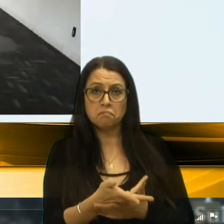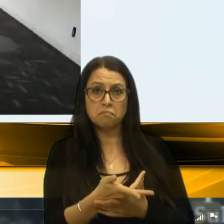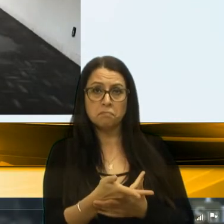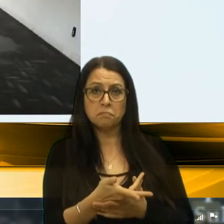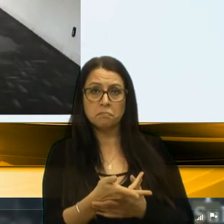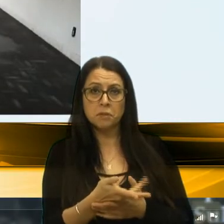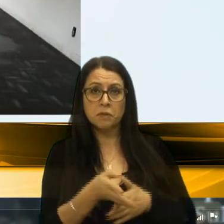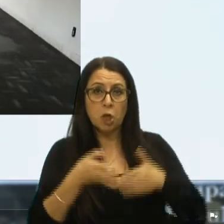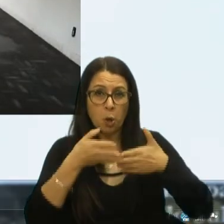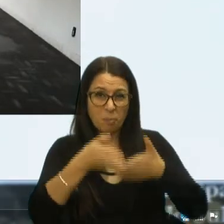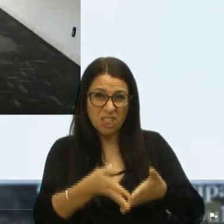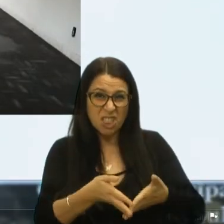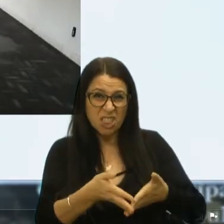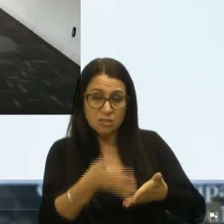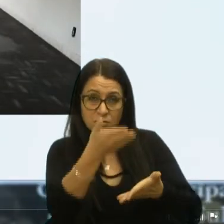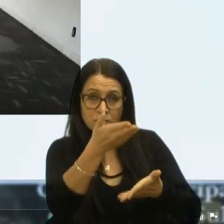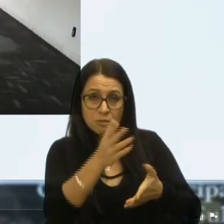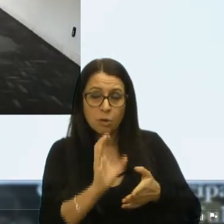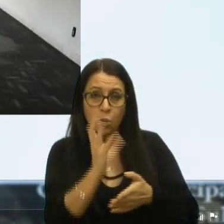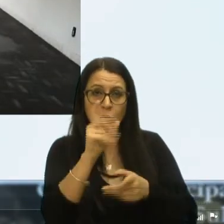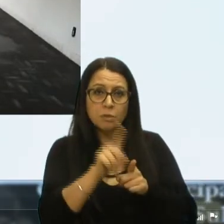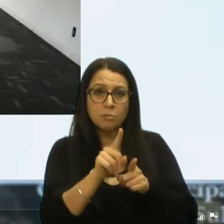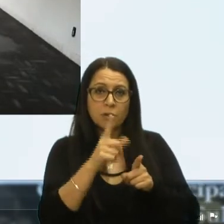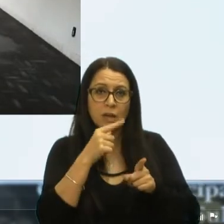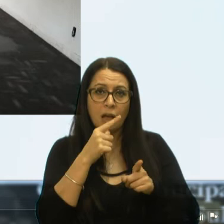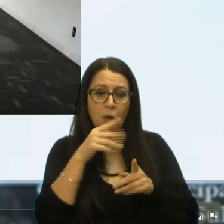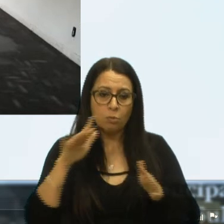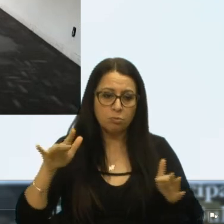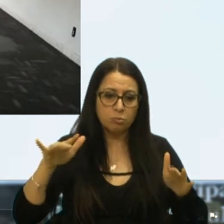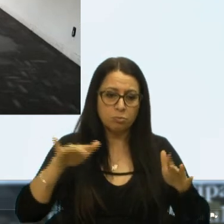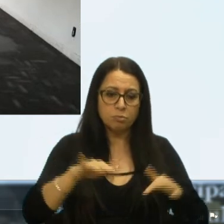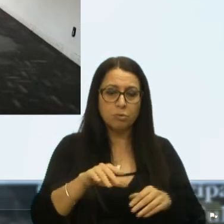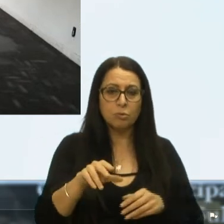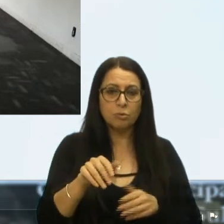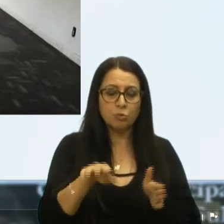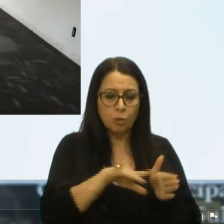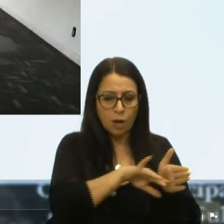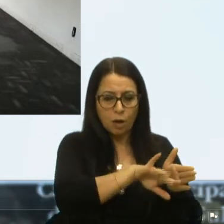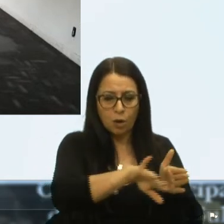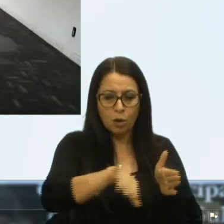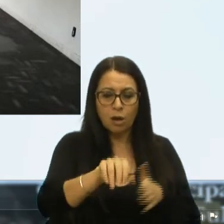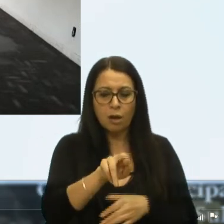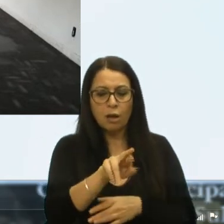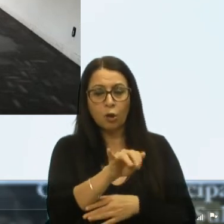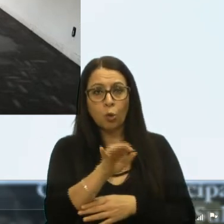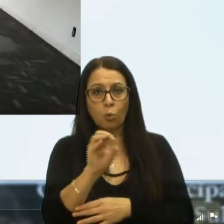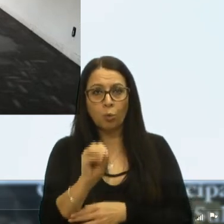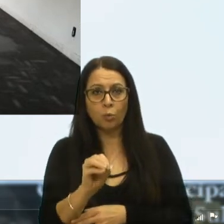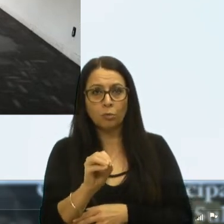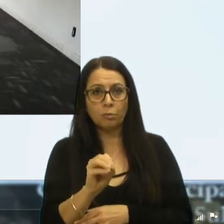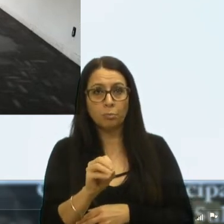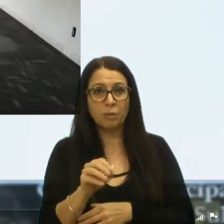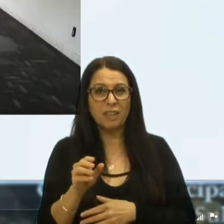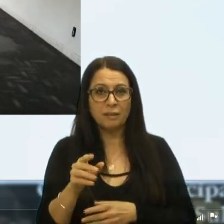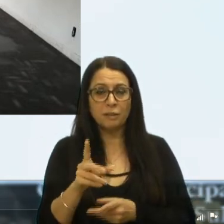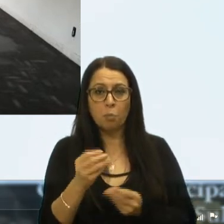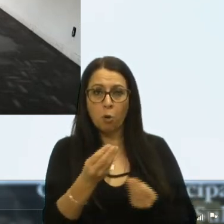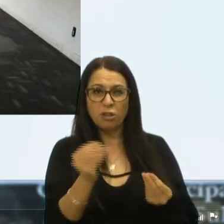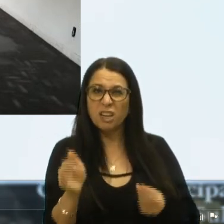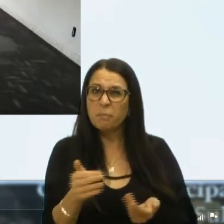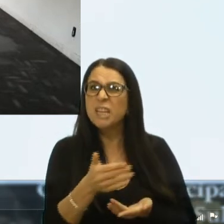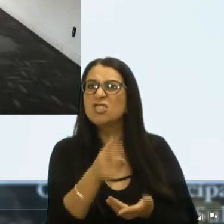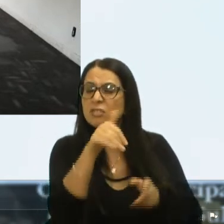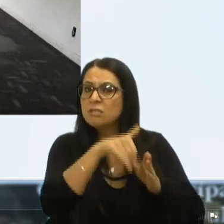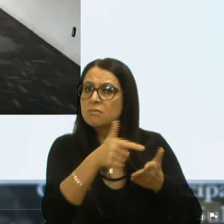piscinão, ali para conter a água do orô pinhala ali dentro. Está ali, uma criação de peixe ali dentro. Quem vai